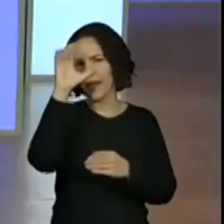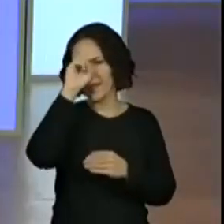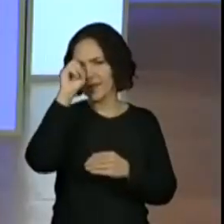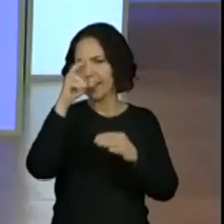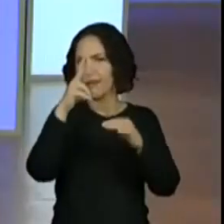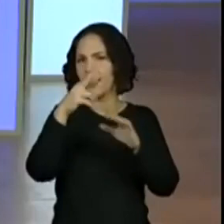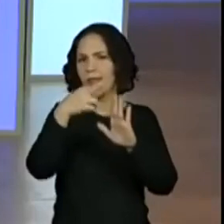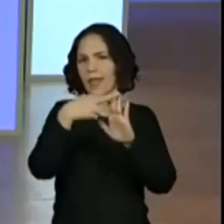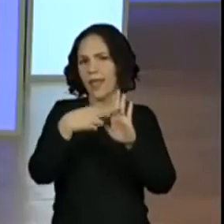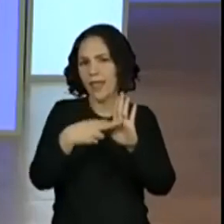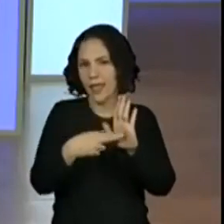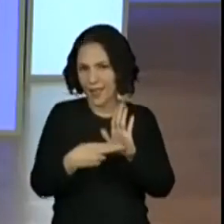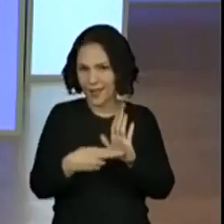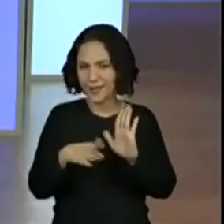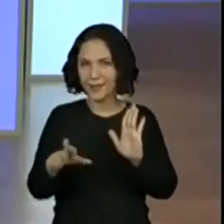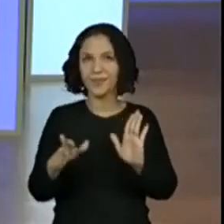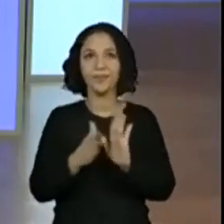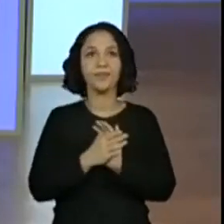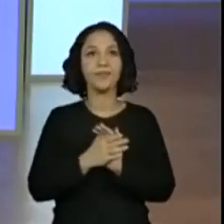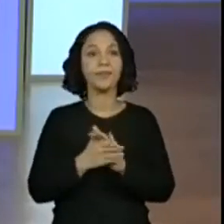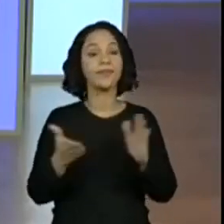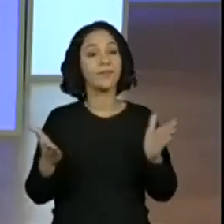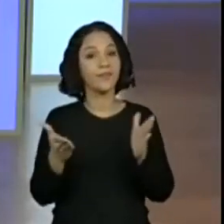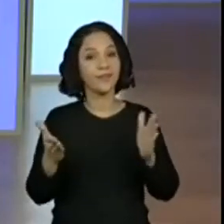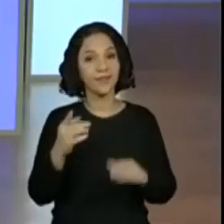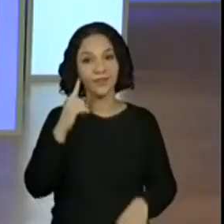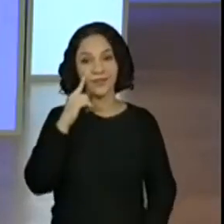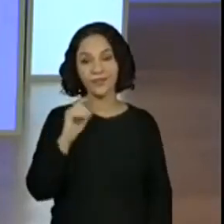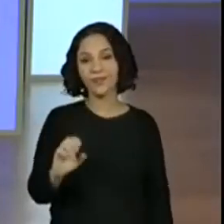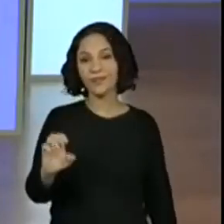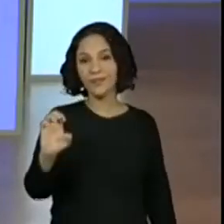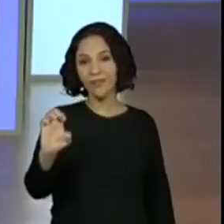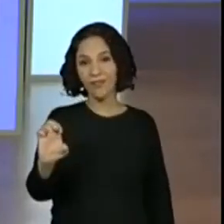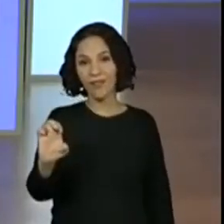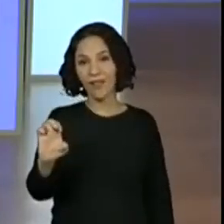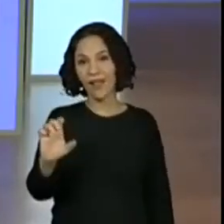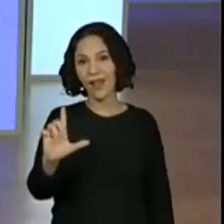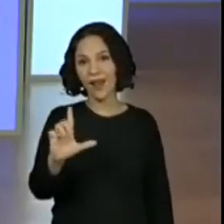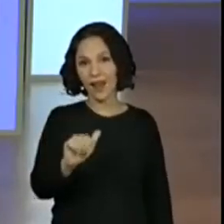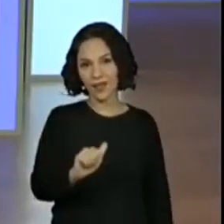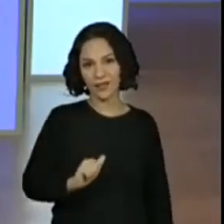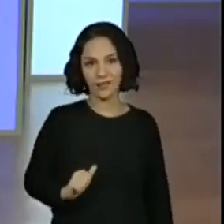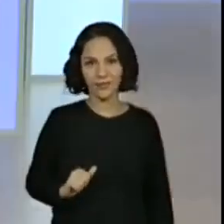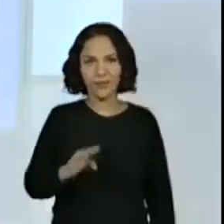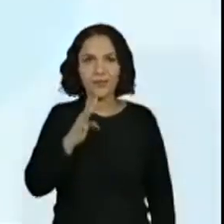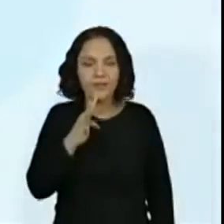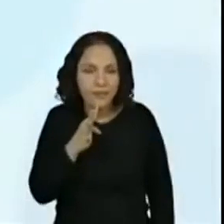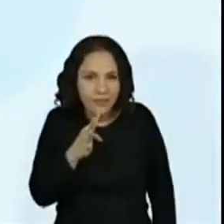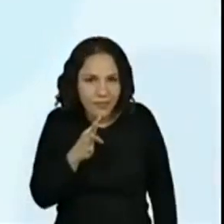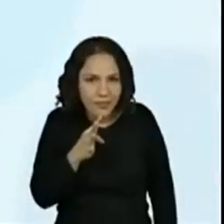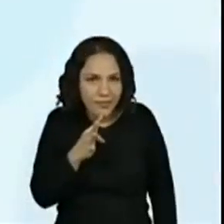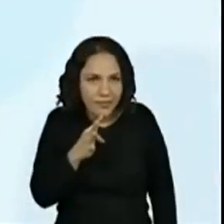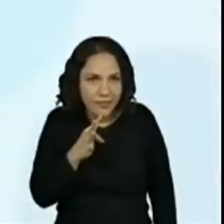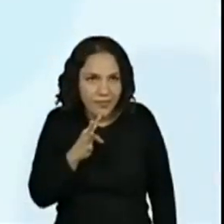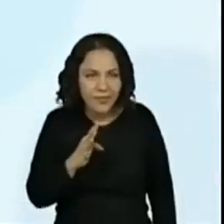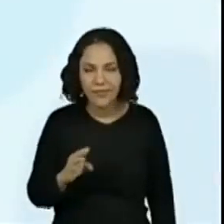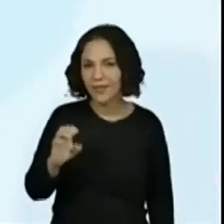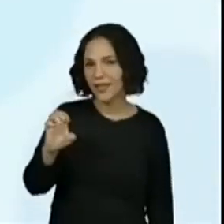Ela. O ela, o E já é o E do alfabeto que eles conhecem. Conhecem, Turma do segundo ano.